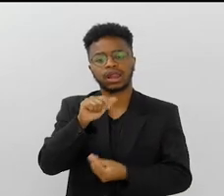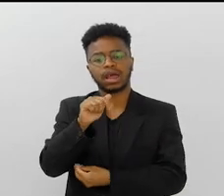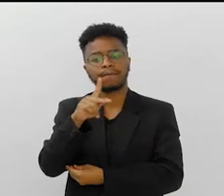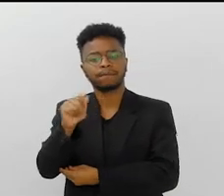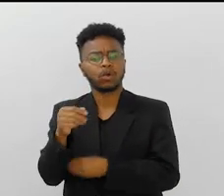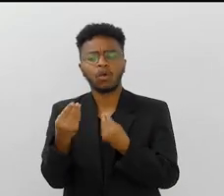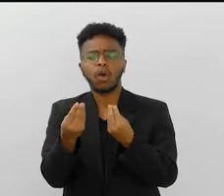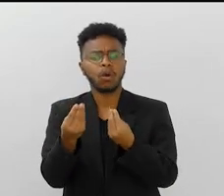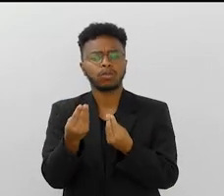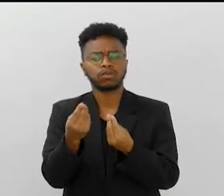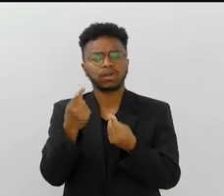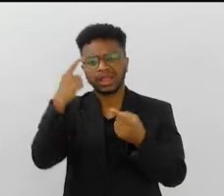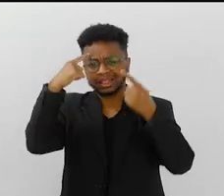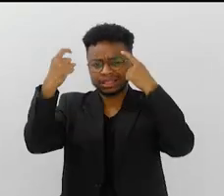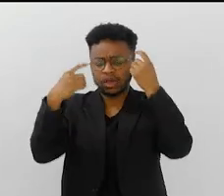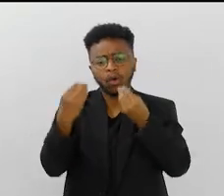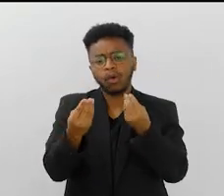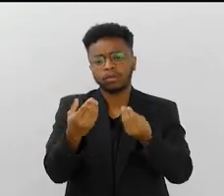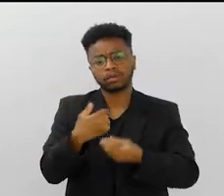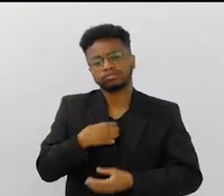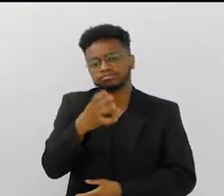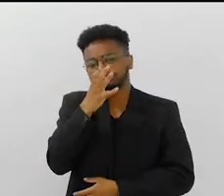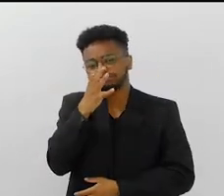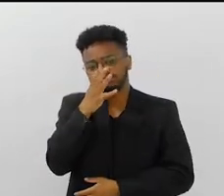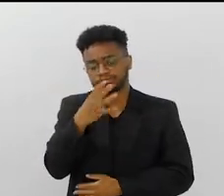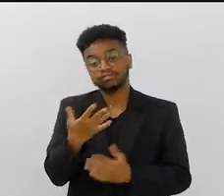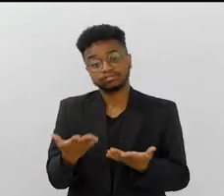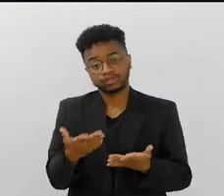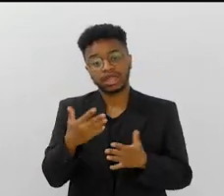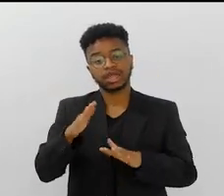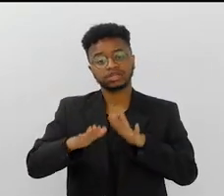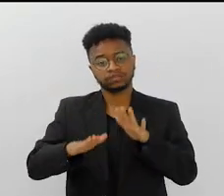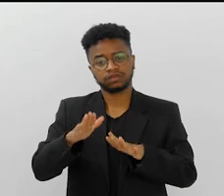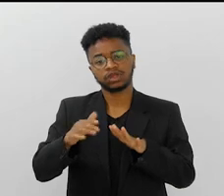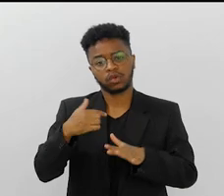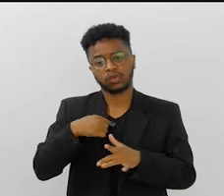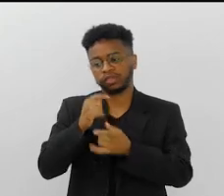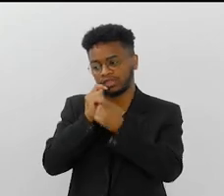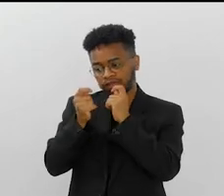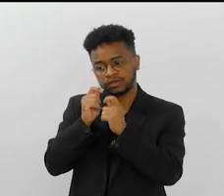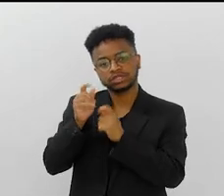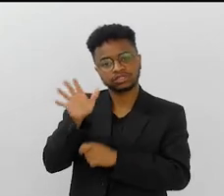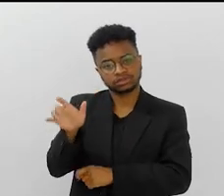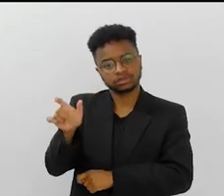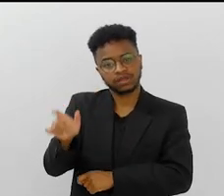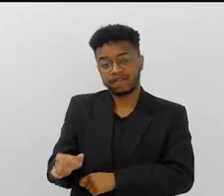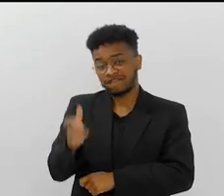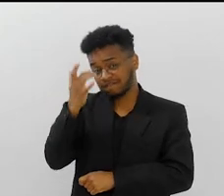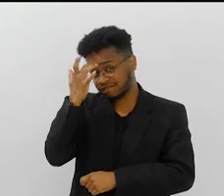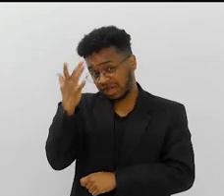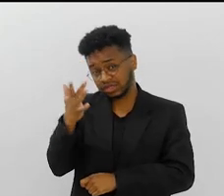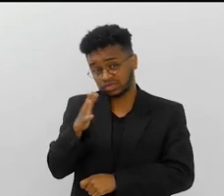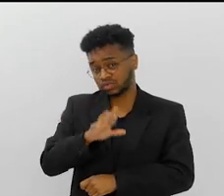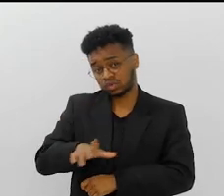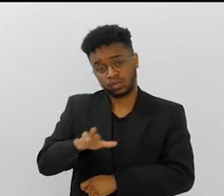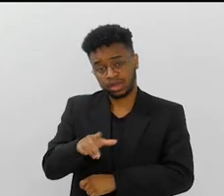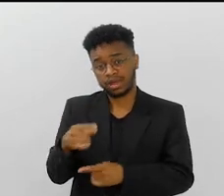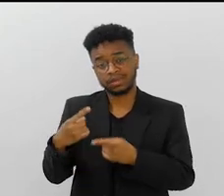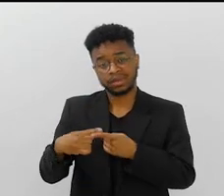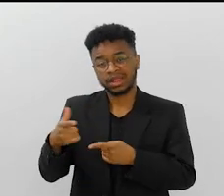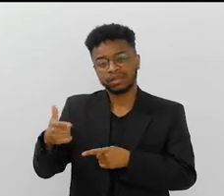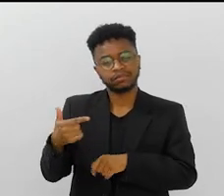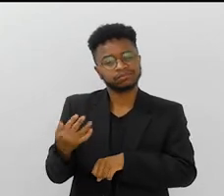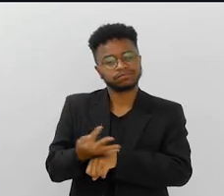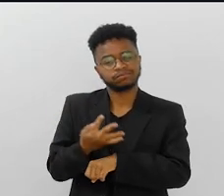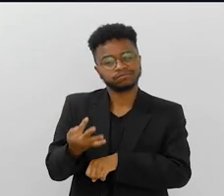surge essa... Isso me fascina. Eu perguntei isso muitas vezes. entrevistei o João várias vezes. Não era um personagem fácil de entrevistar.